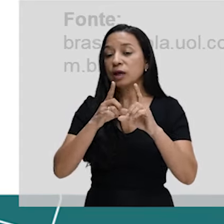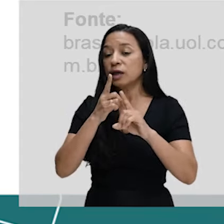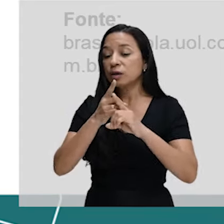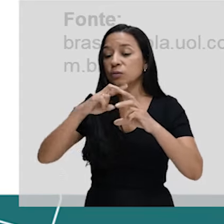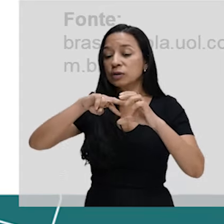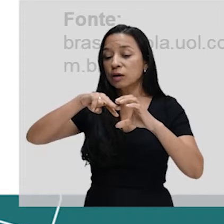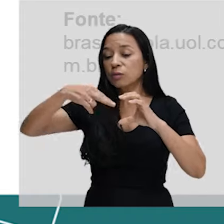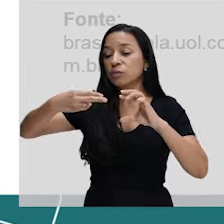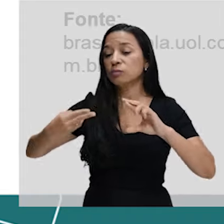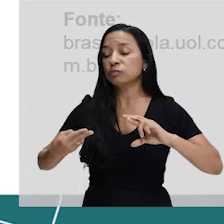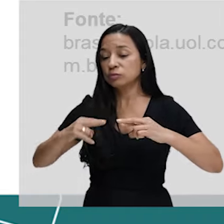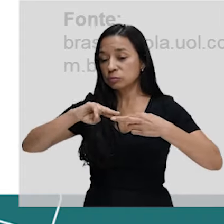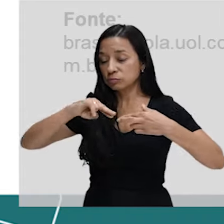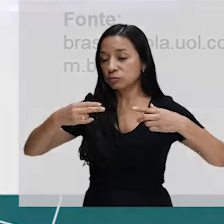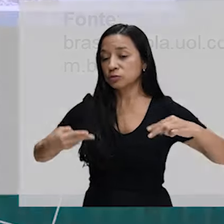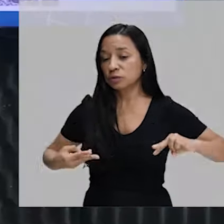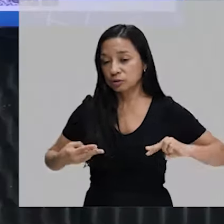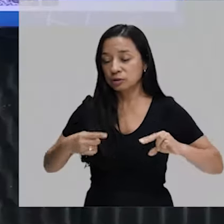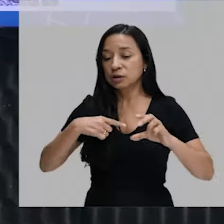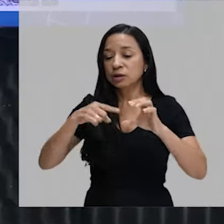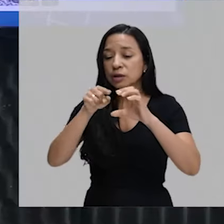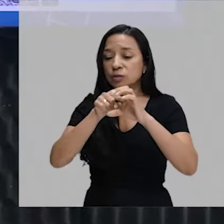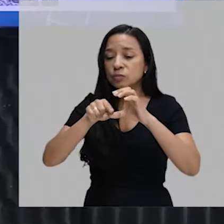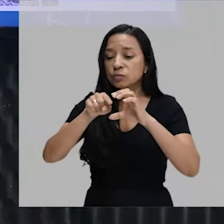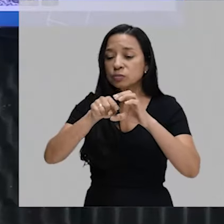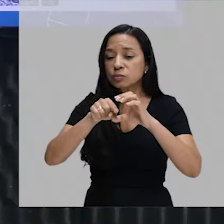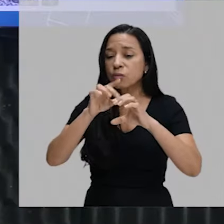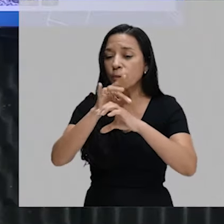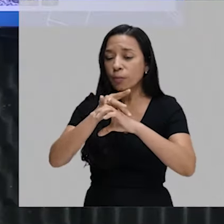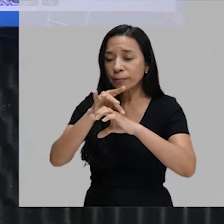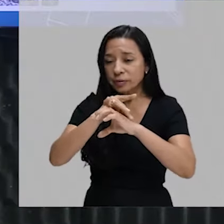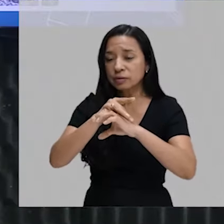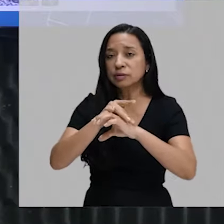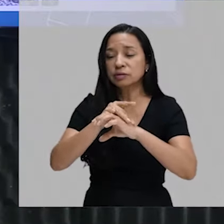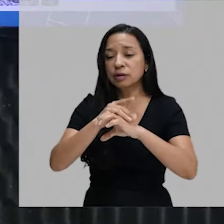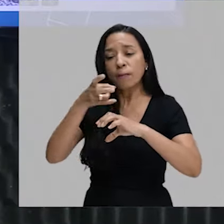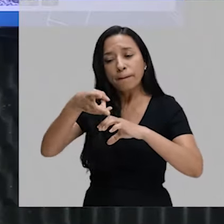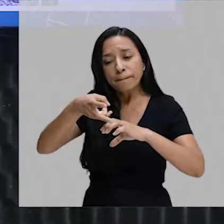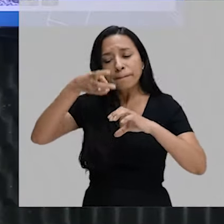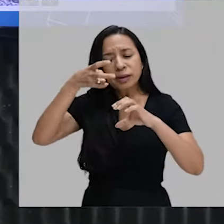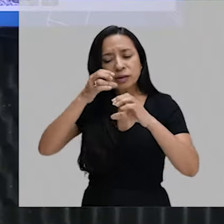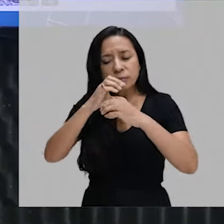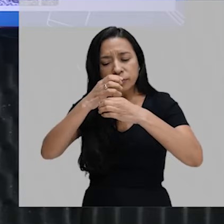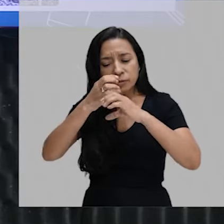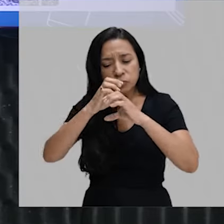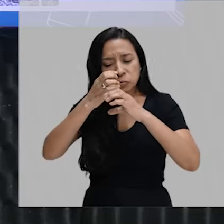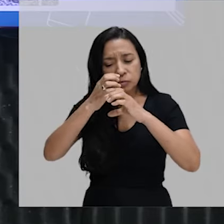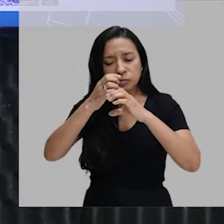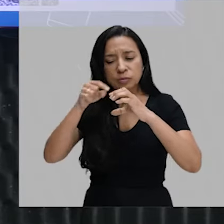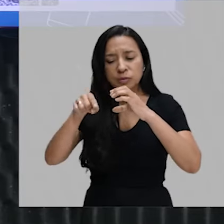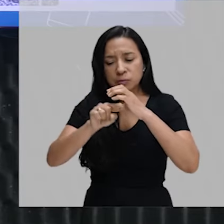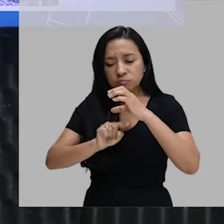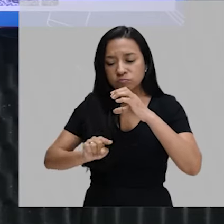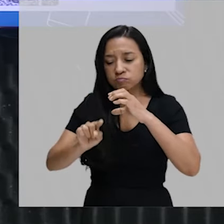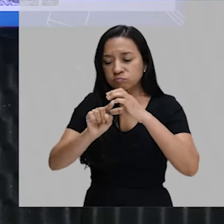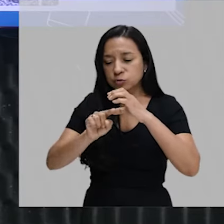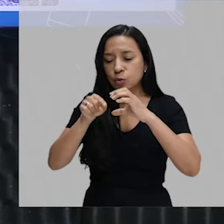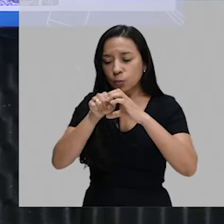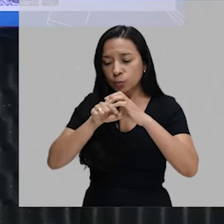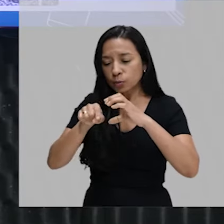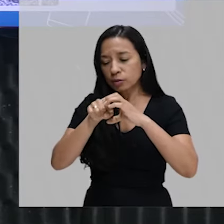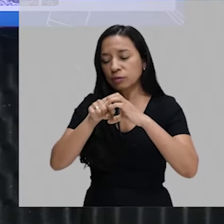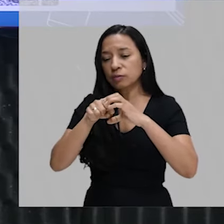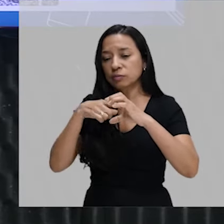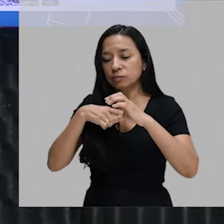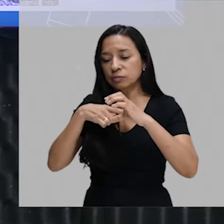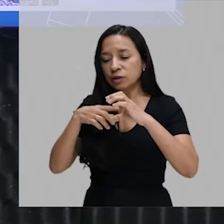genético e vai ter uma região mais escura, que geralmente a gente consegue perceber no microscópio. Essa região aqui é o nucleolo. É aqui onde você